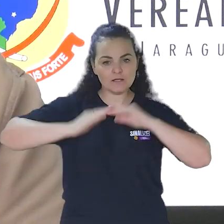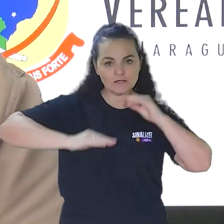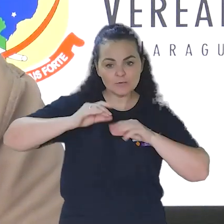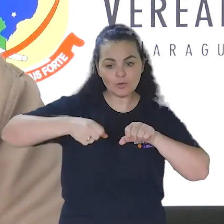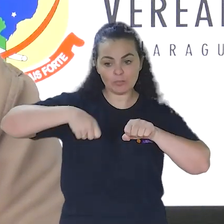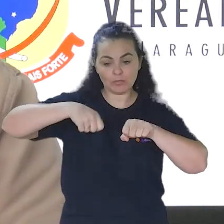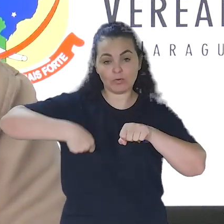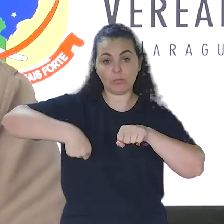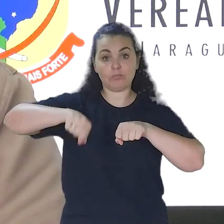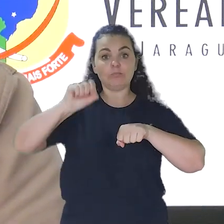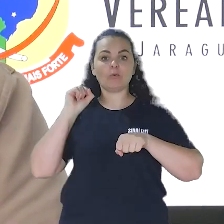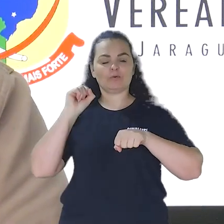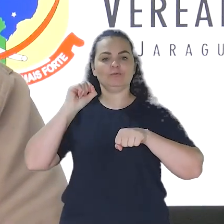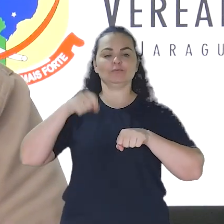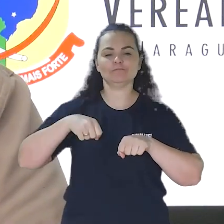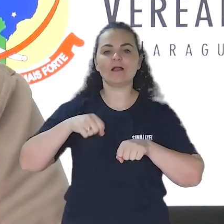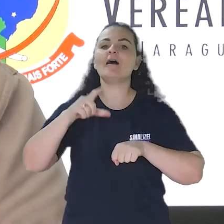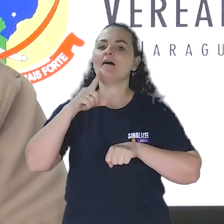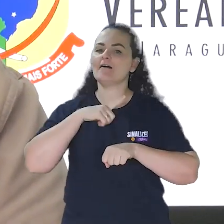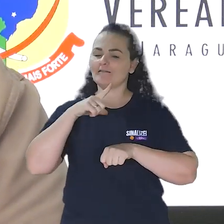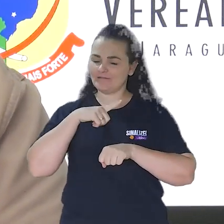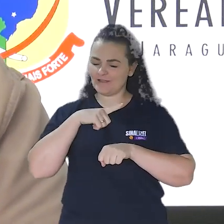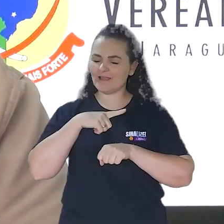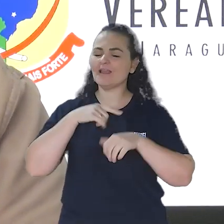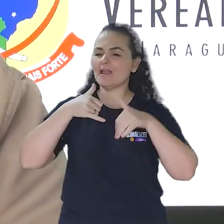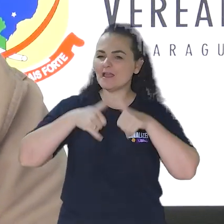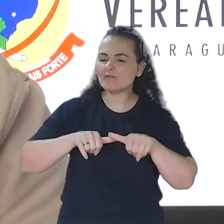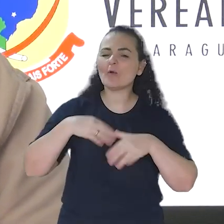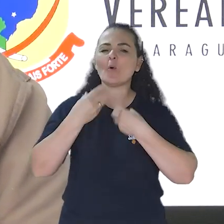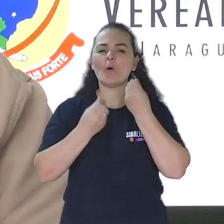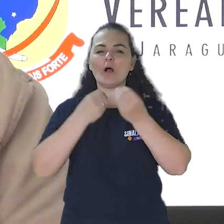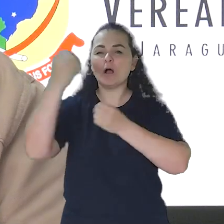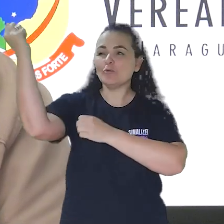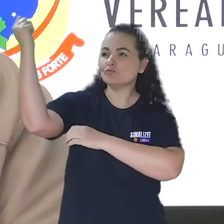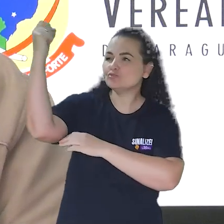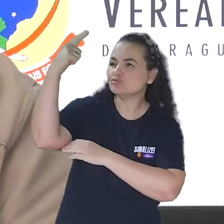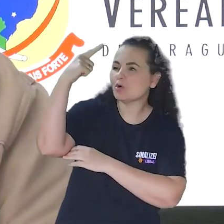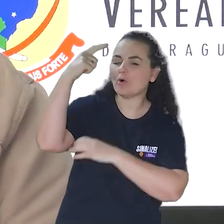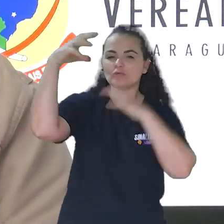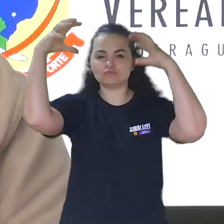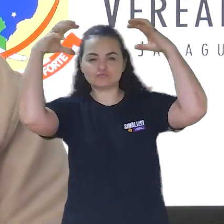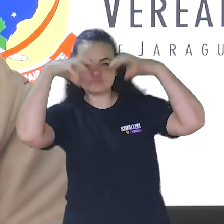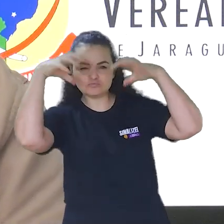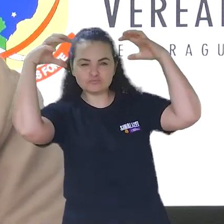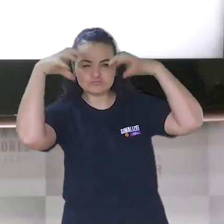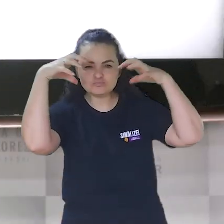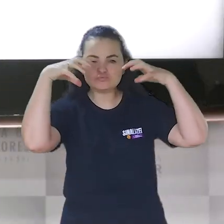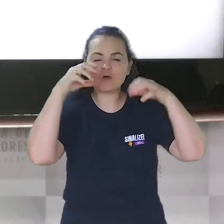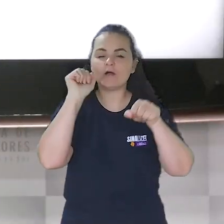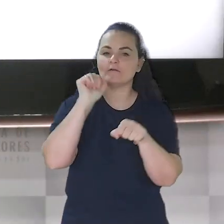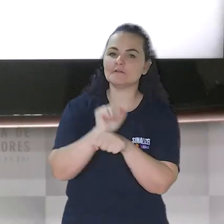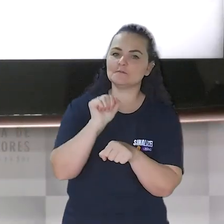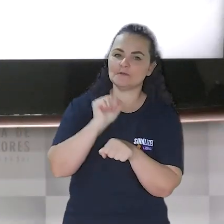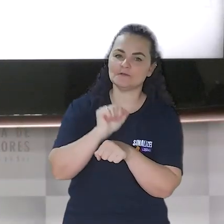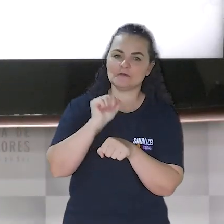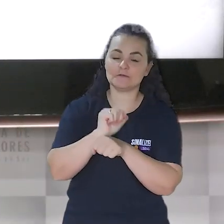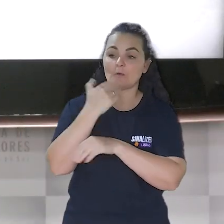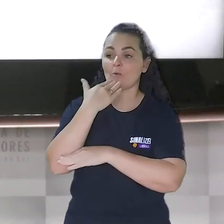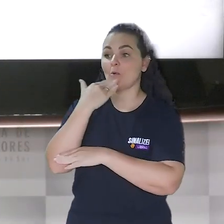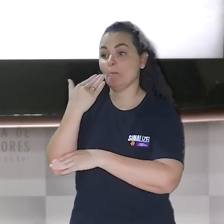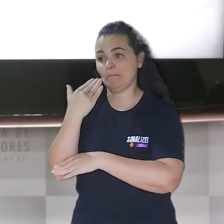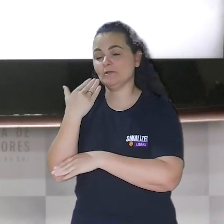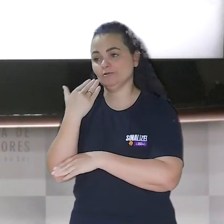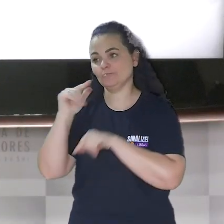esses profissionais estão frequentemente expostos às intempéries climáticas, como sol intenso e chuvas, enquanto aguardam